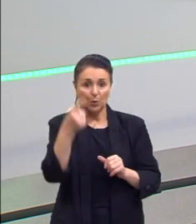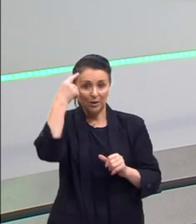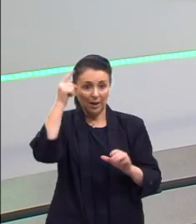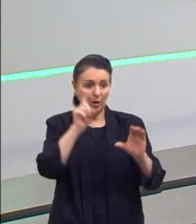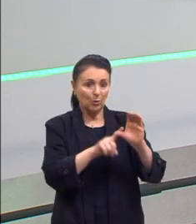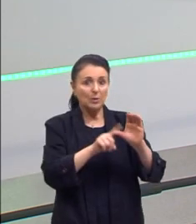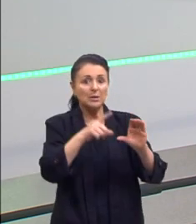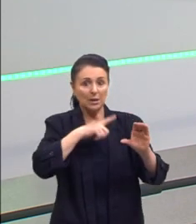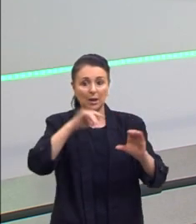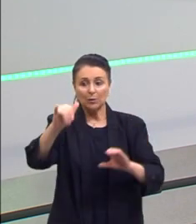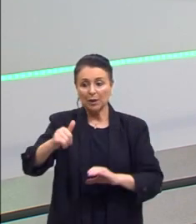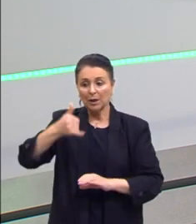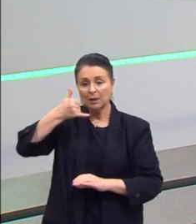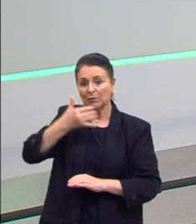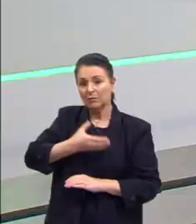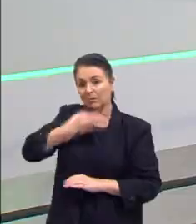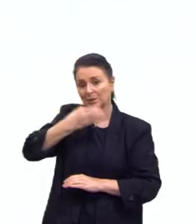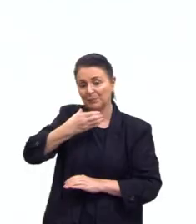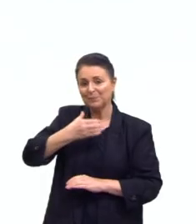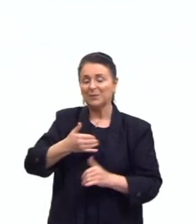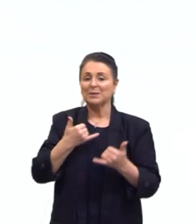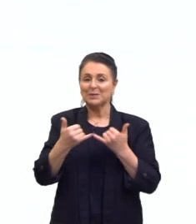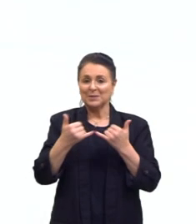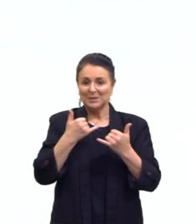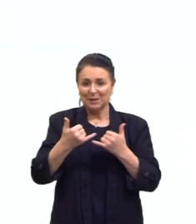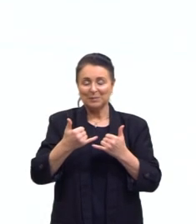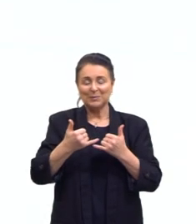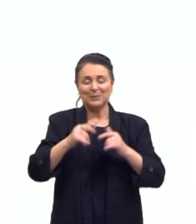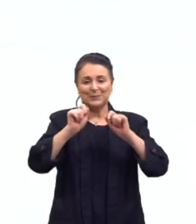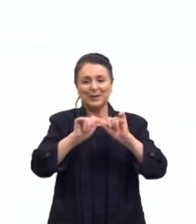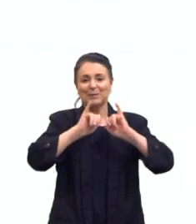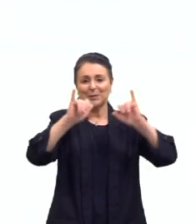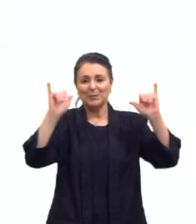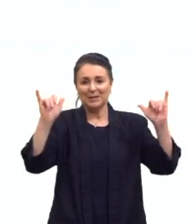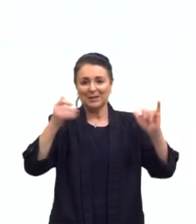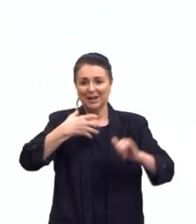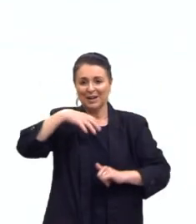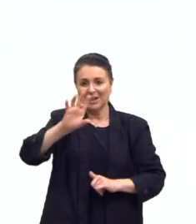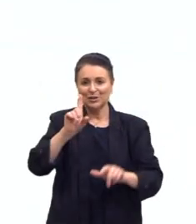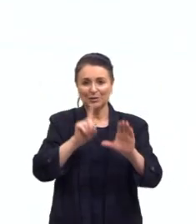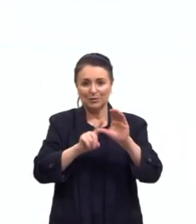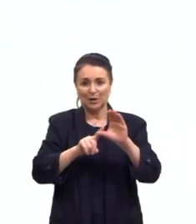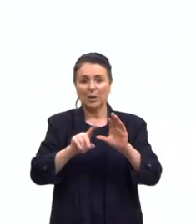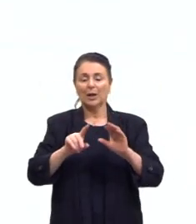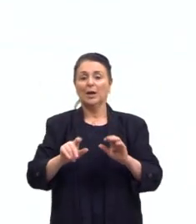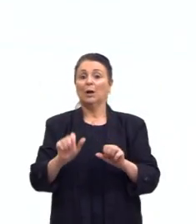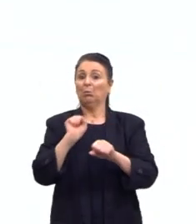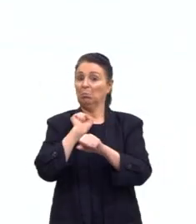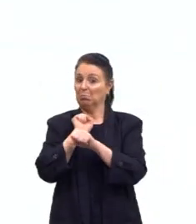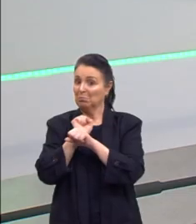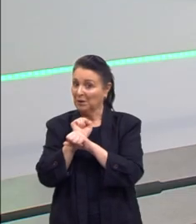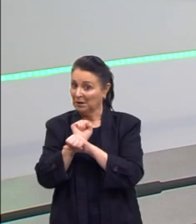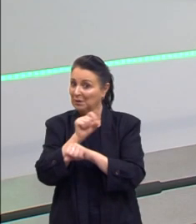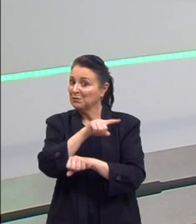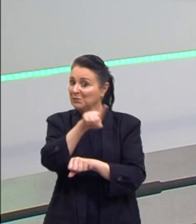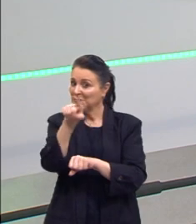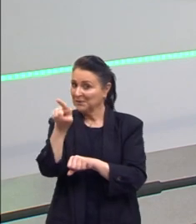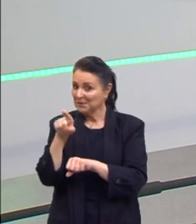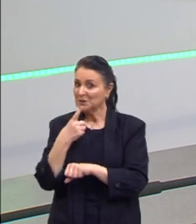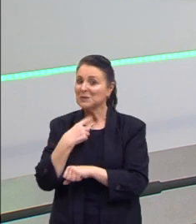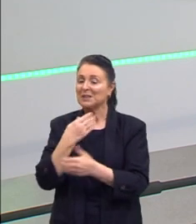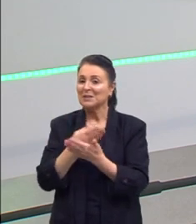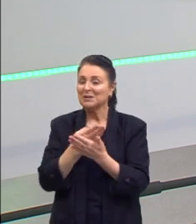iPhone. E aqui mais um exemplo dessa propaganda anticomunista. Tá, pessoal? Espero que vocês tenham gostado da aula. E